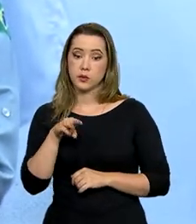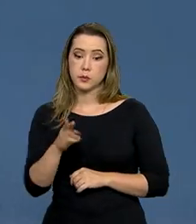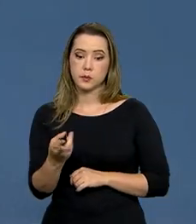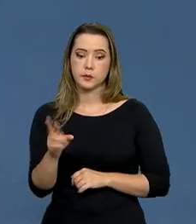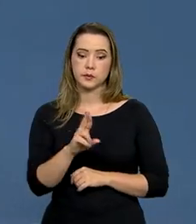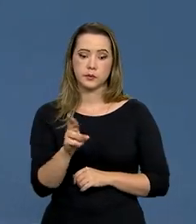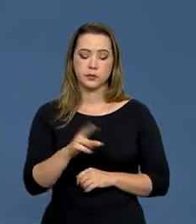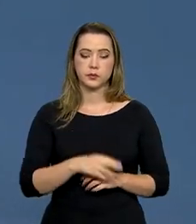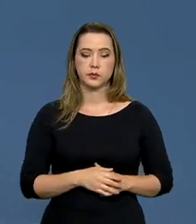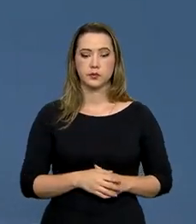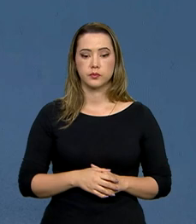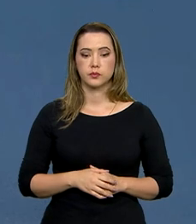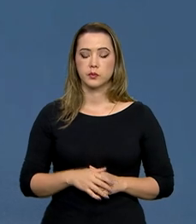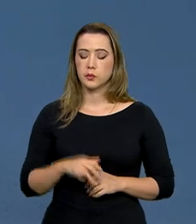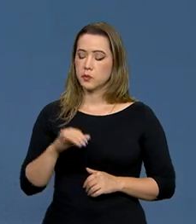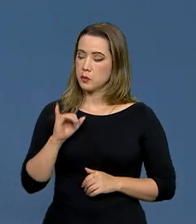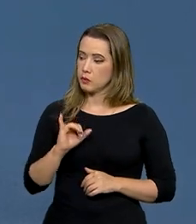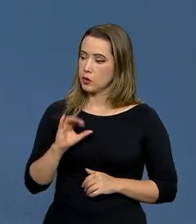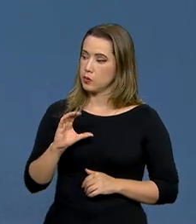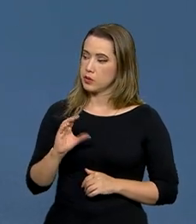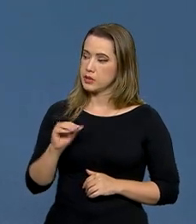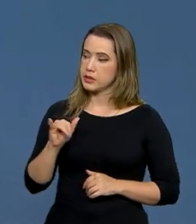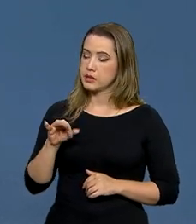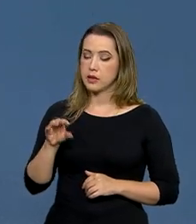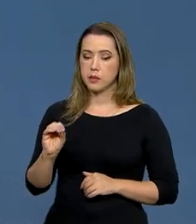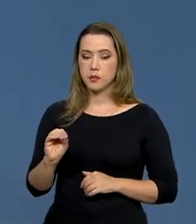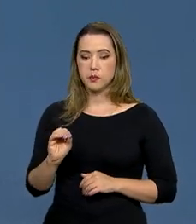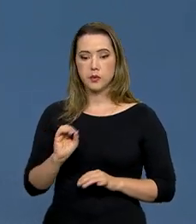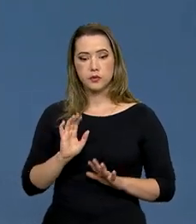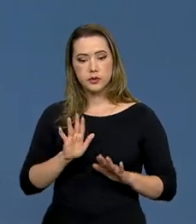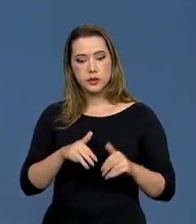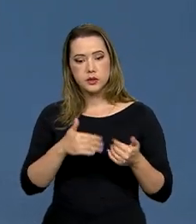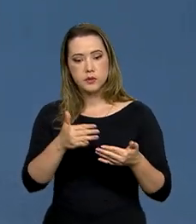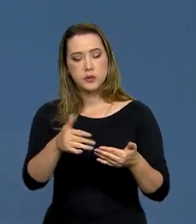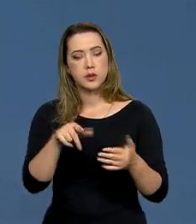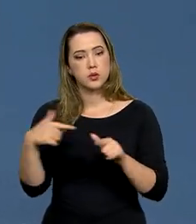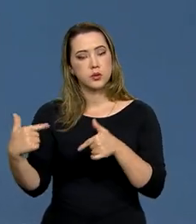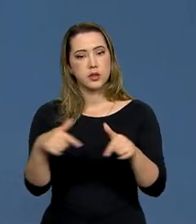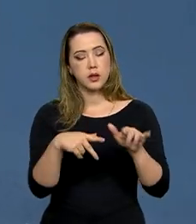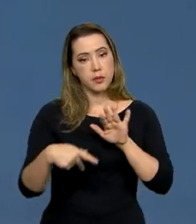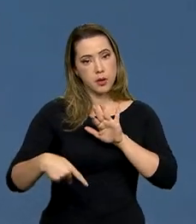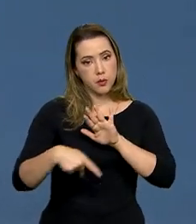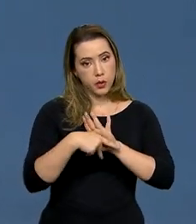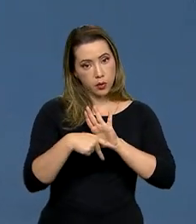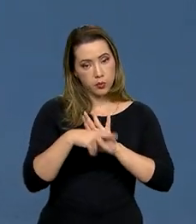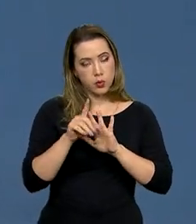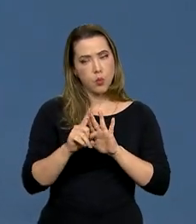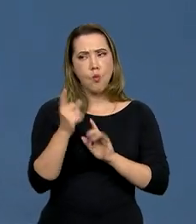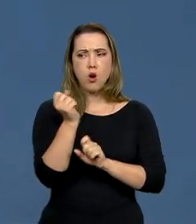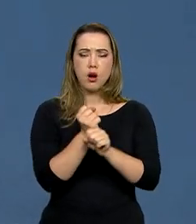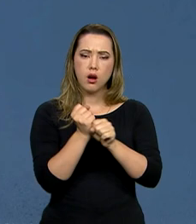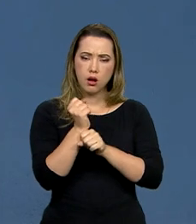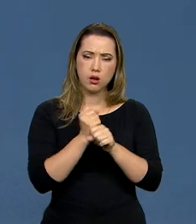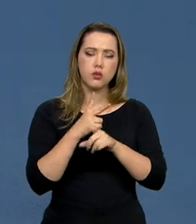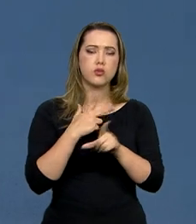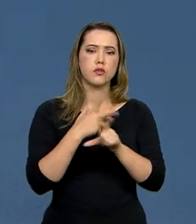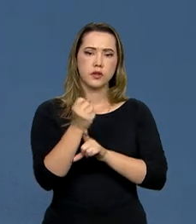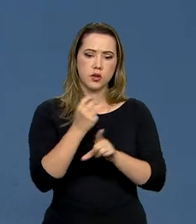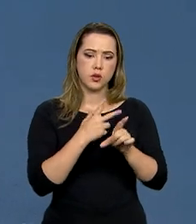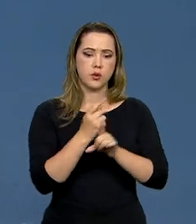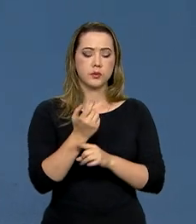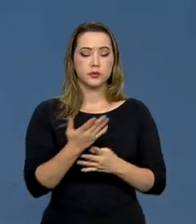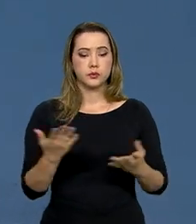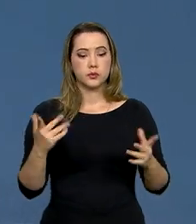reais. O ICMBio vem desempenhando o seu papel. Acho que nós tivemos aqui um ano de grandes vitórias,